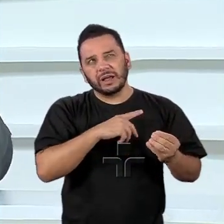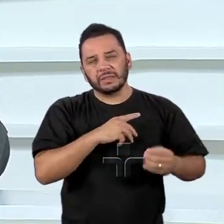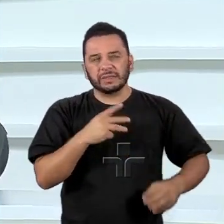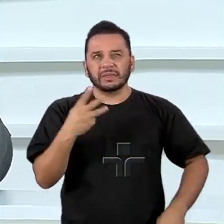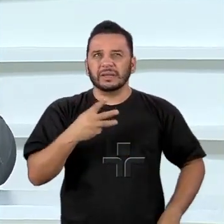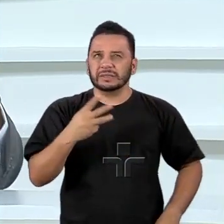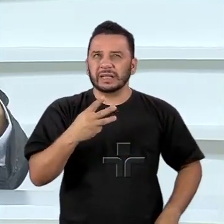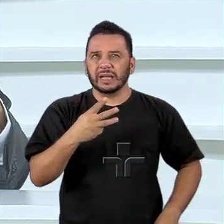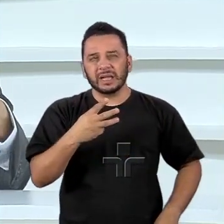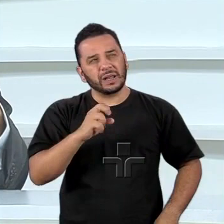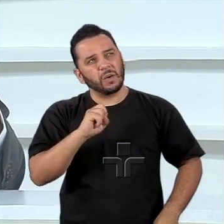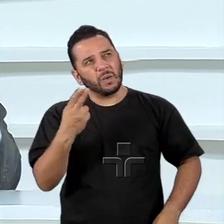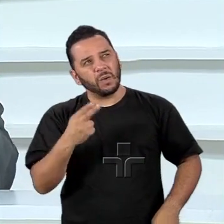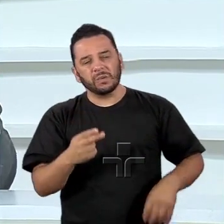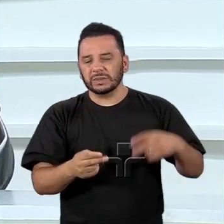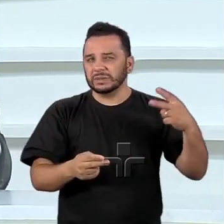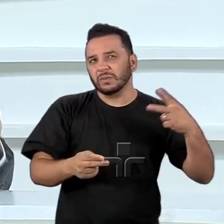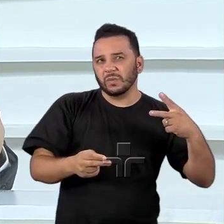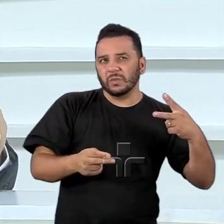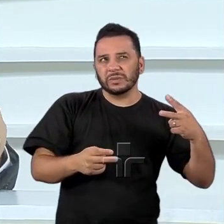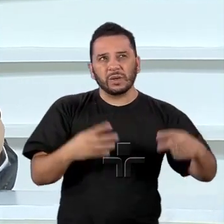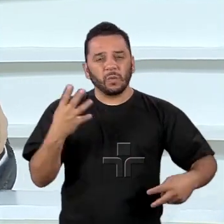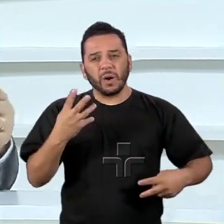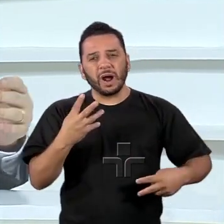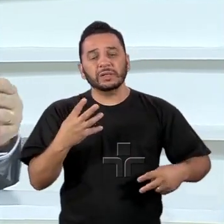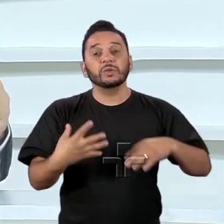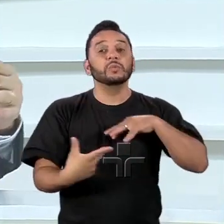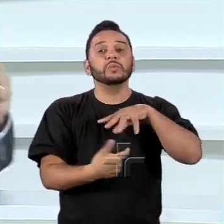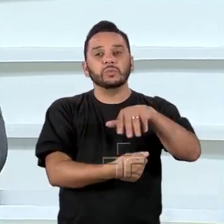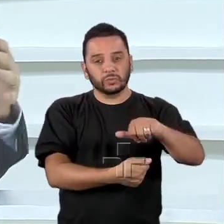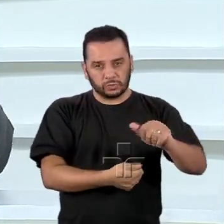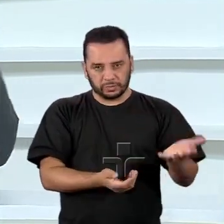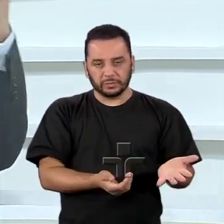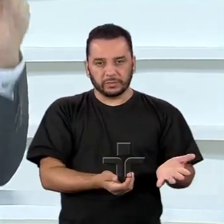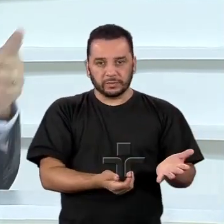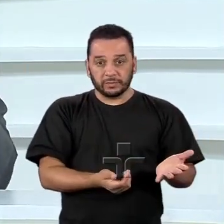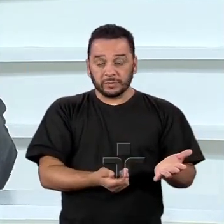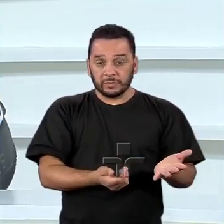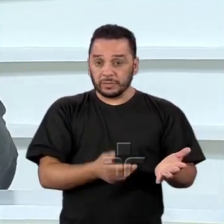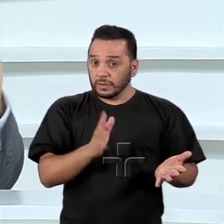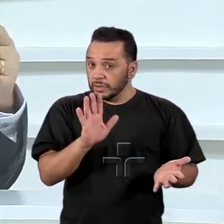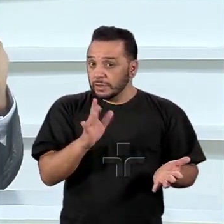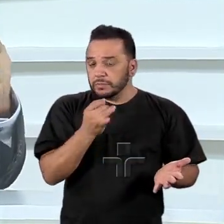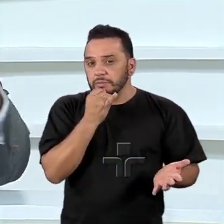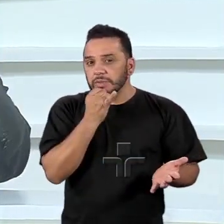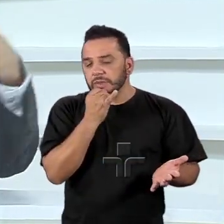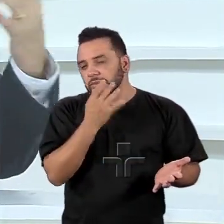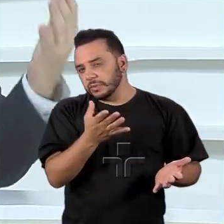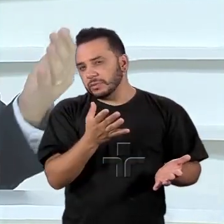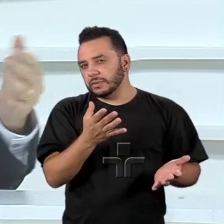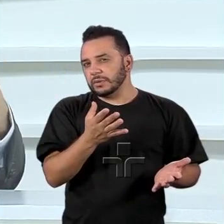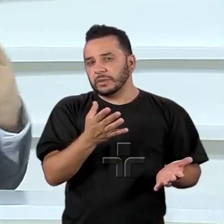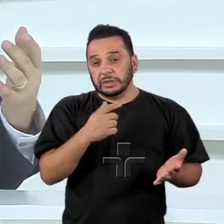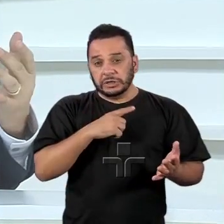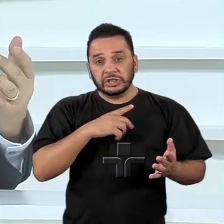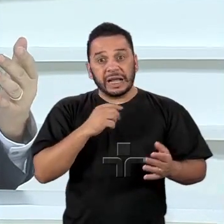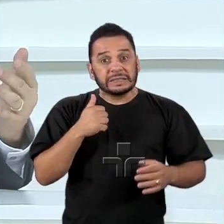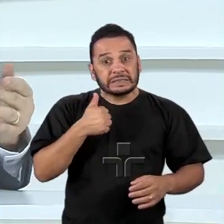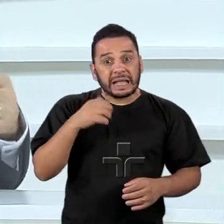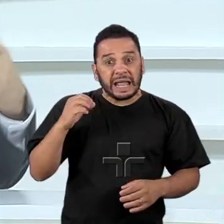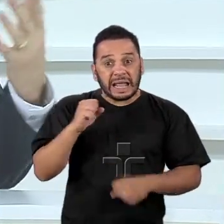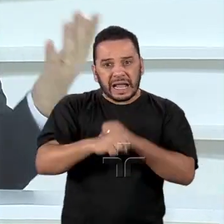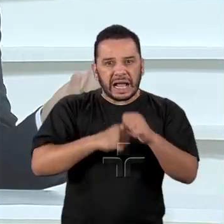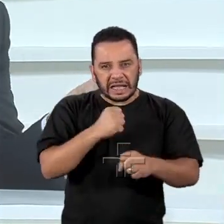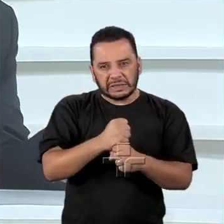às vezes a segunda, a quarta no mundo. Quer dizer, eles de modo algum depois de 100 anos vão embora.